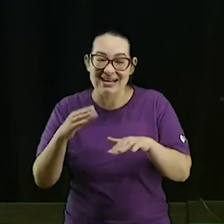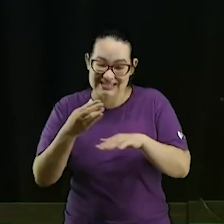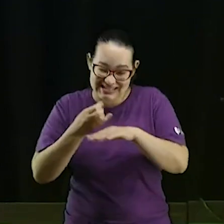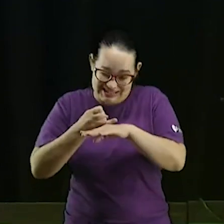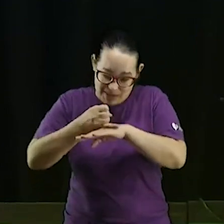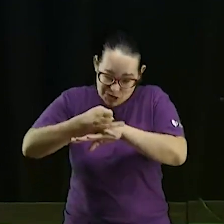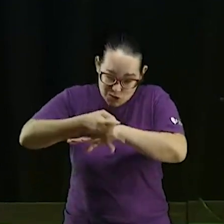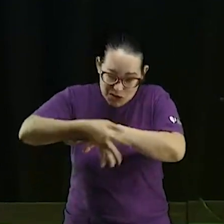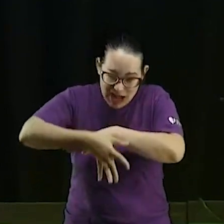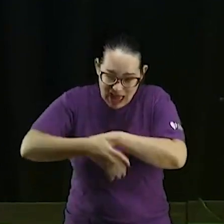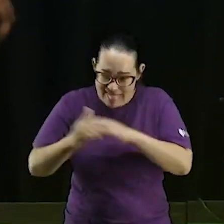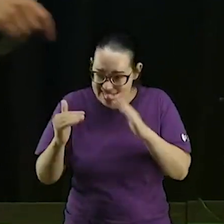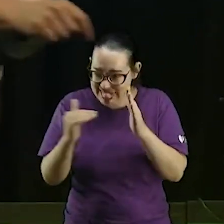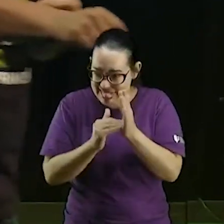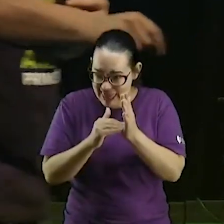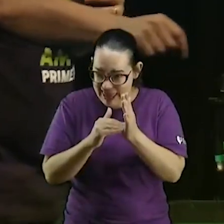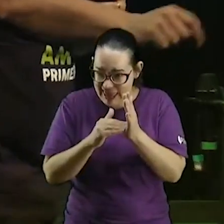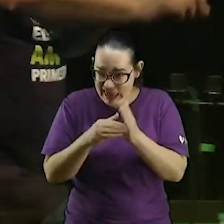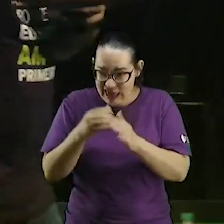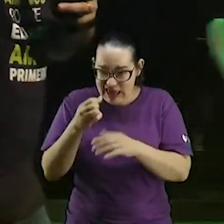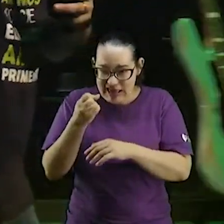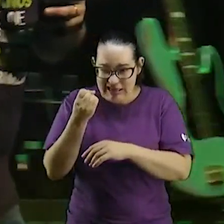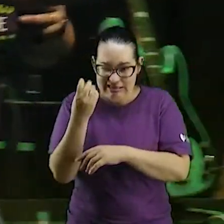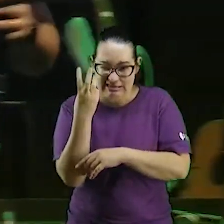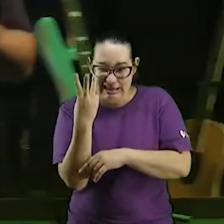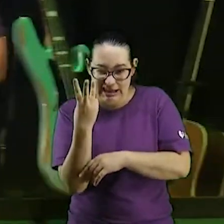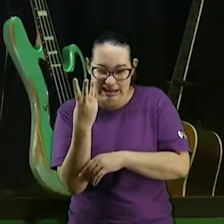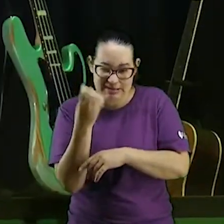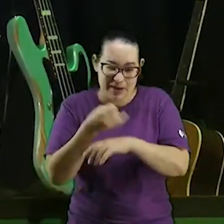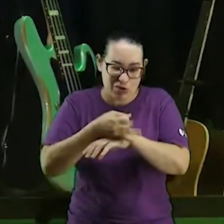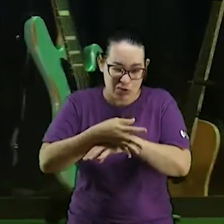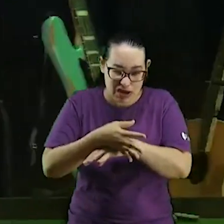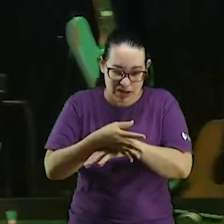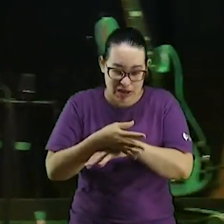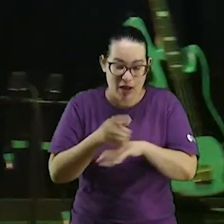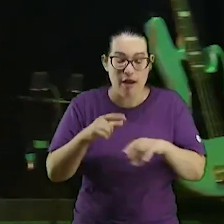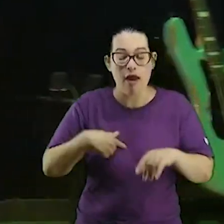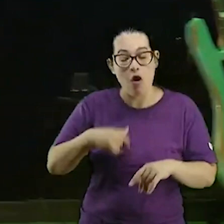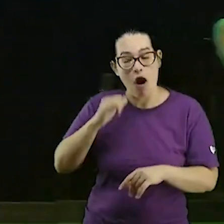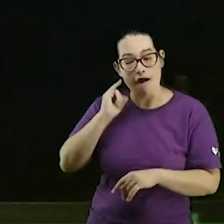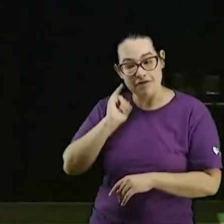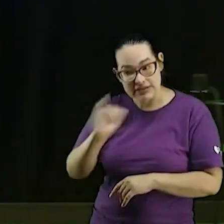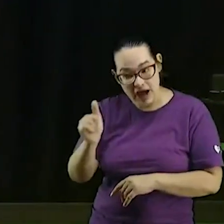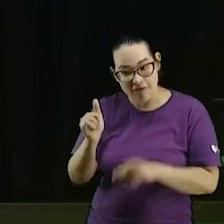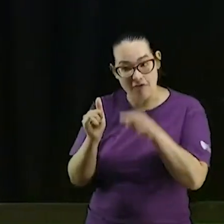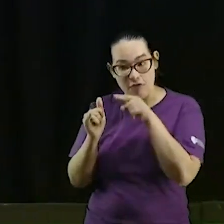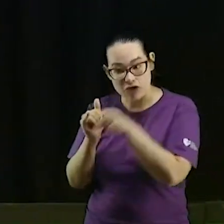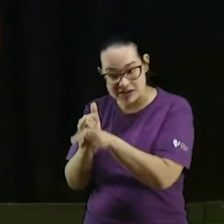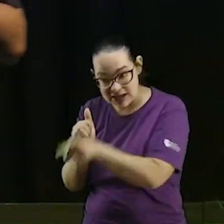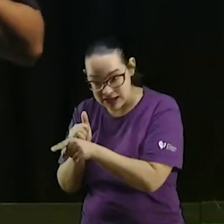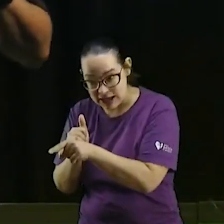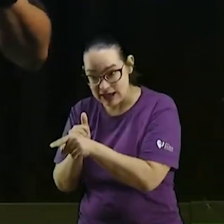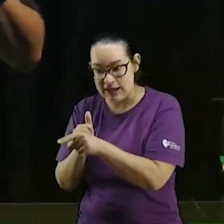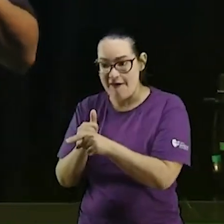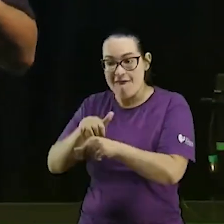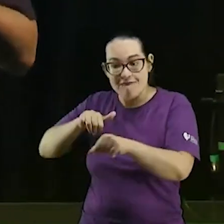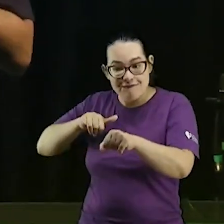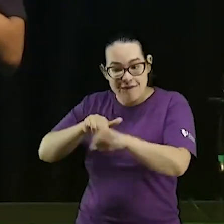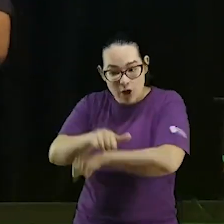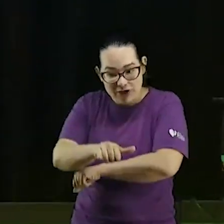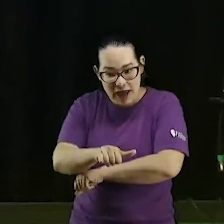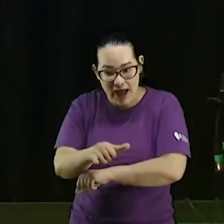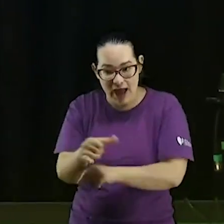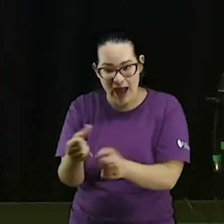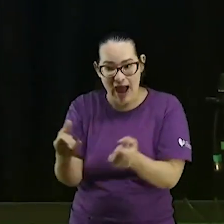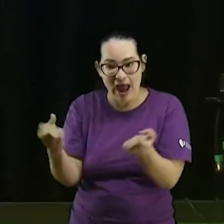meia quem faltar na semana que vem não tem UFC e tinha sempre o